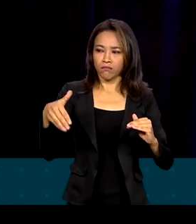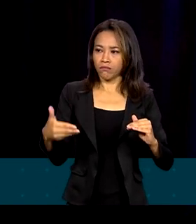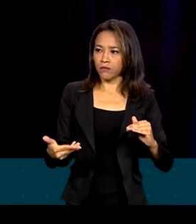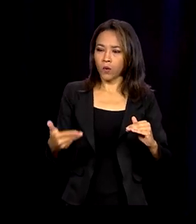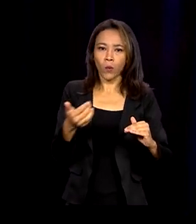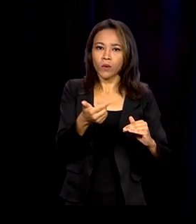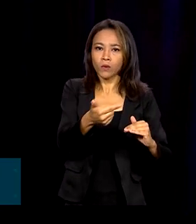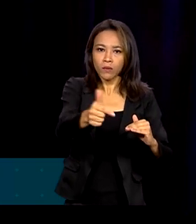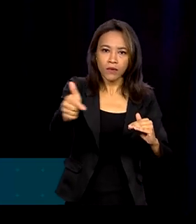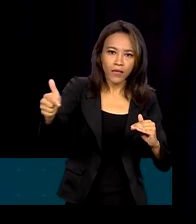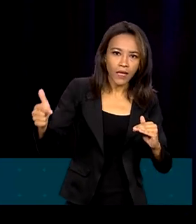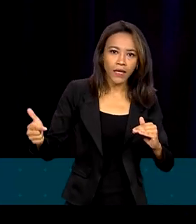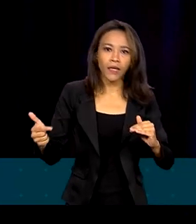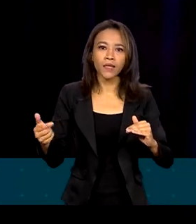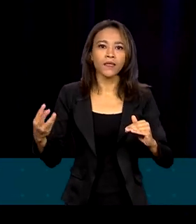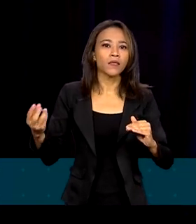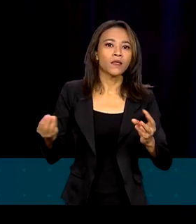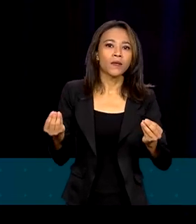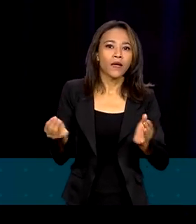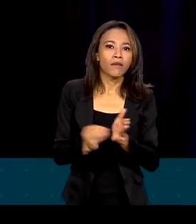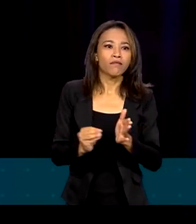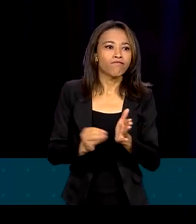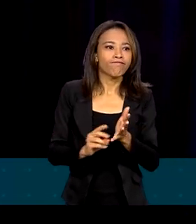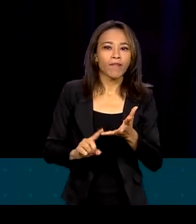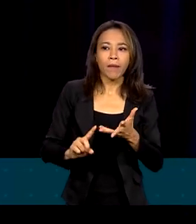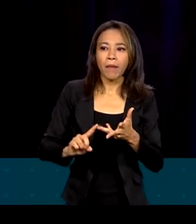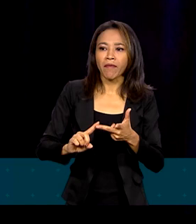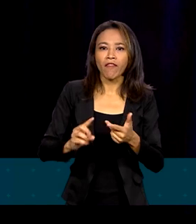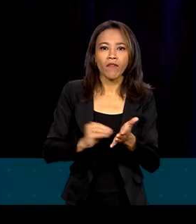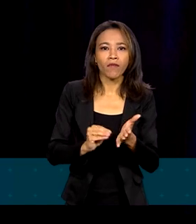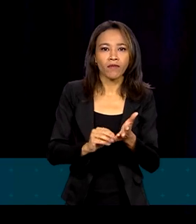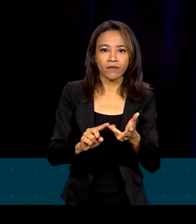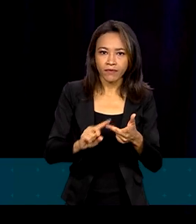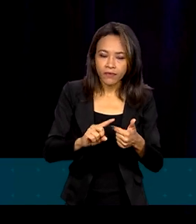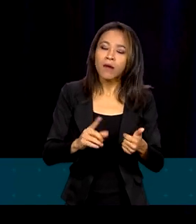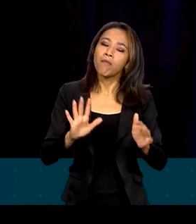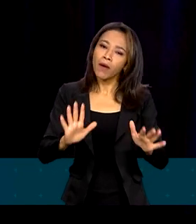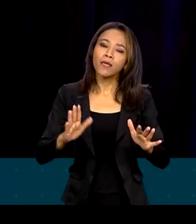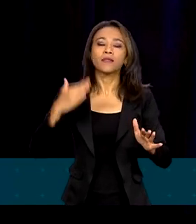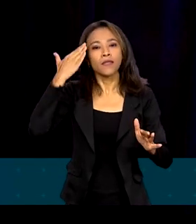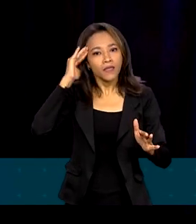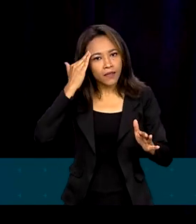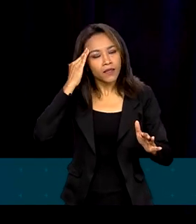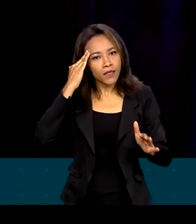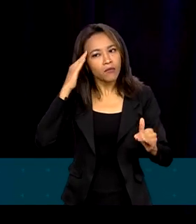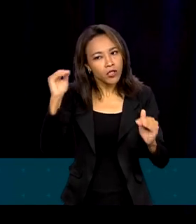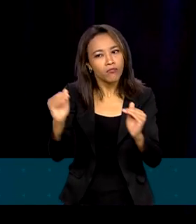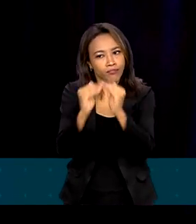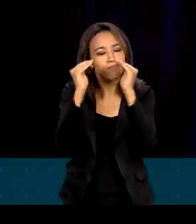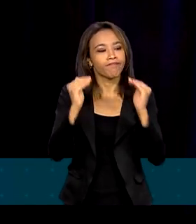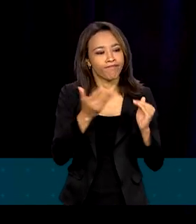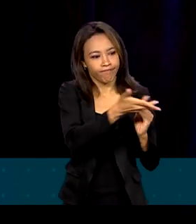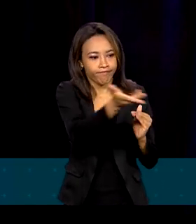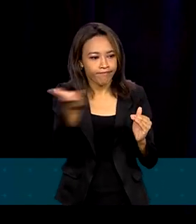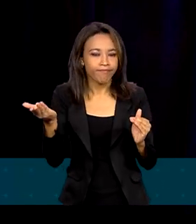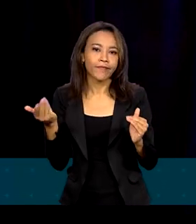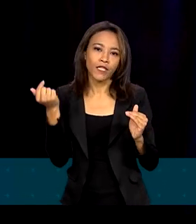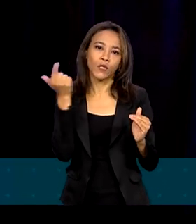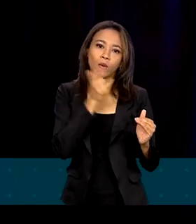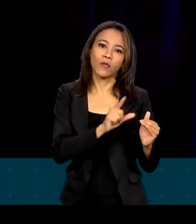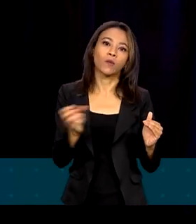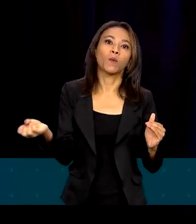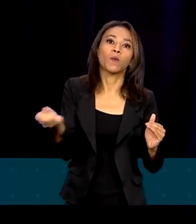há demanda explodindo, mas nós acreditamos no bom senso e que a gente vá com a nova ancoragem